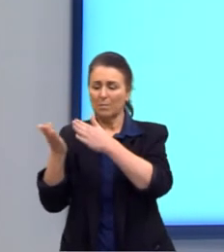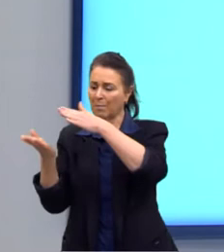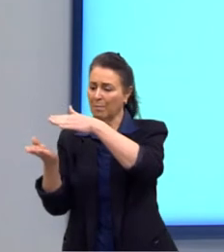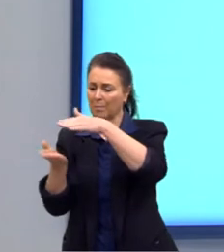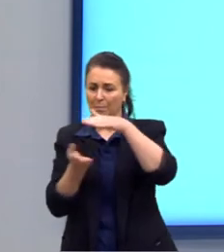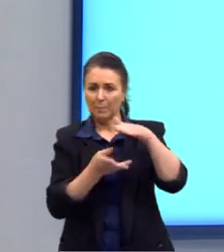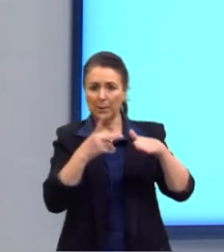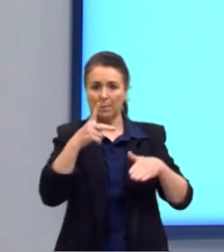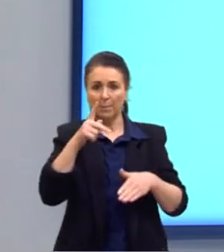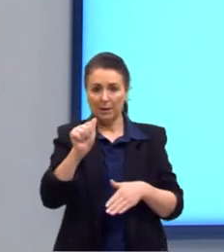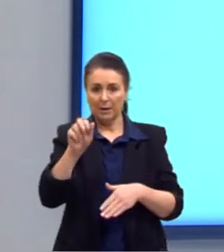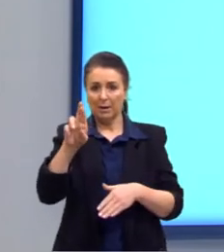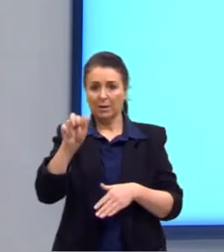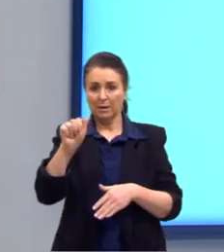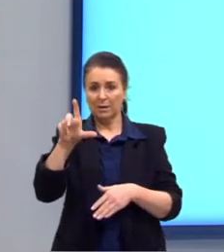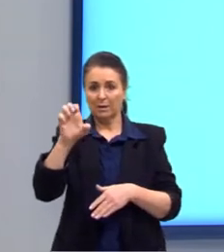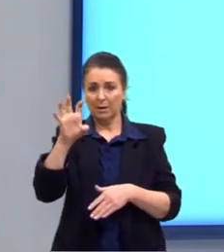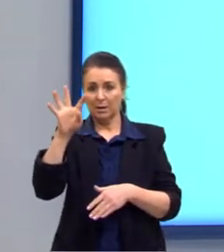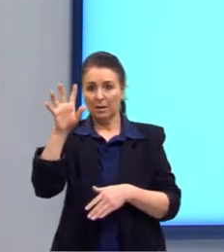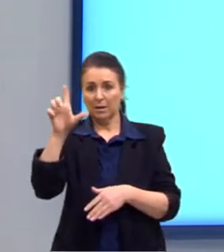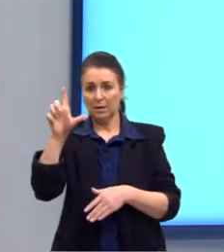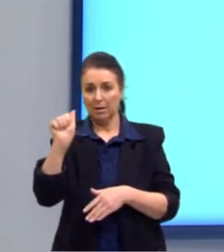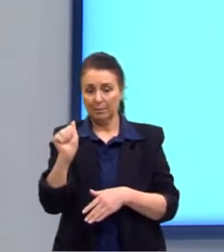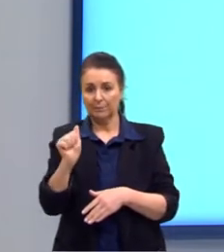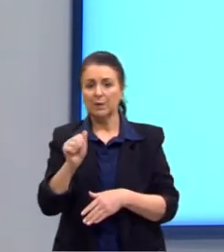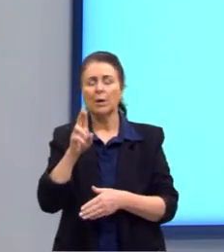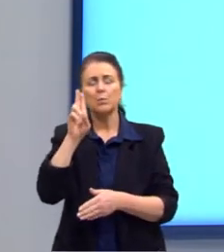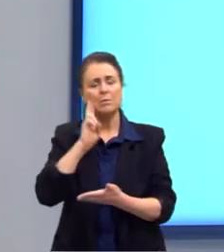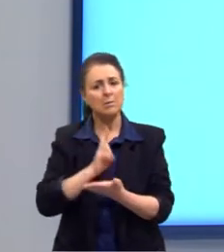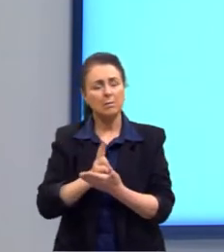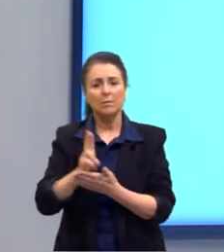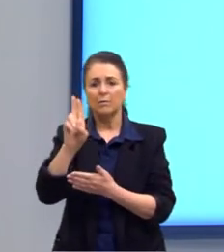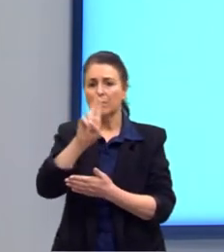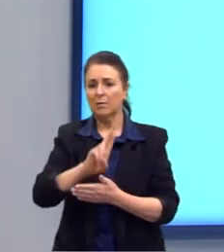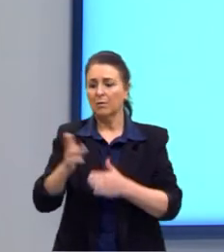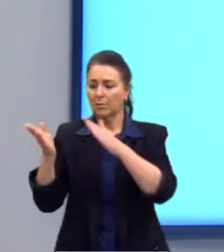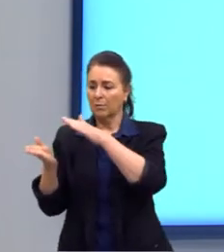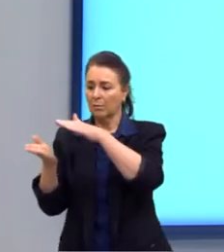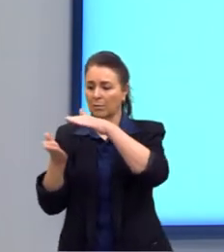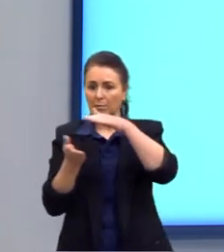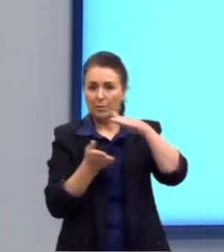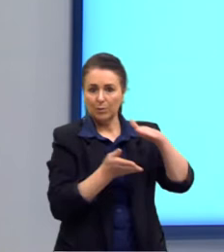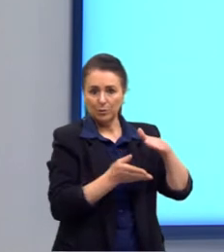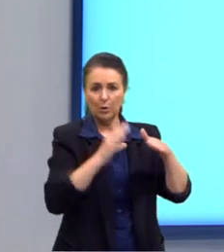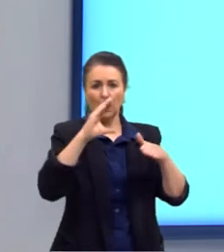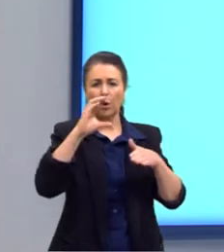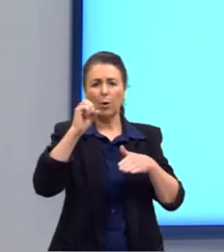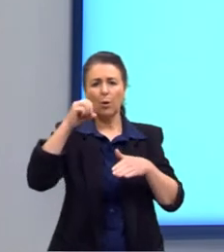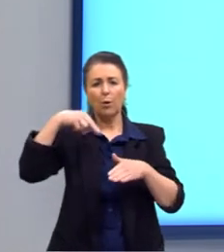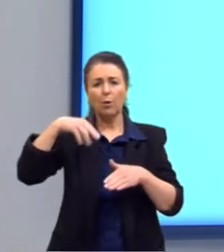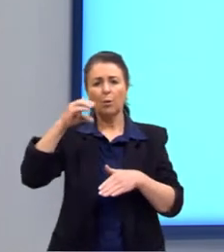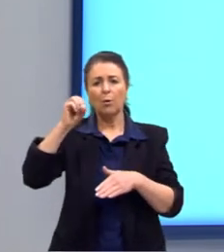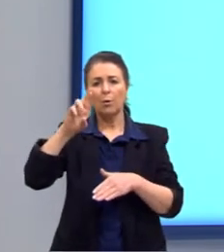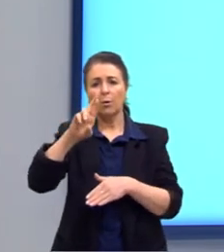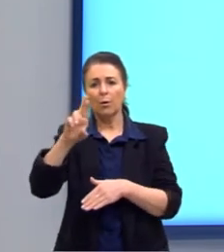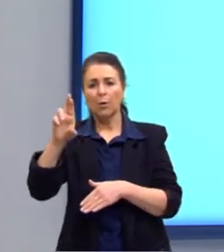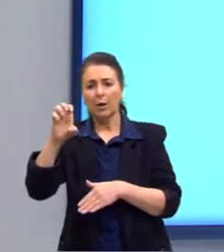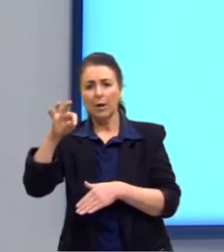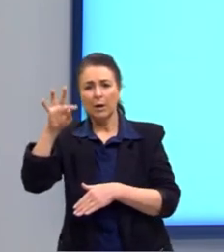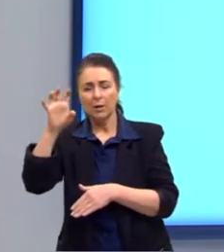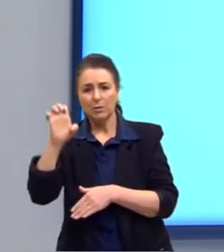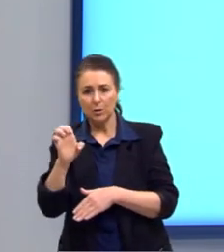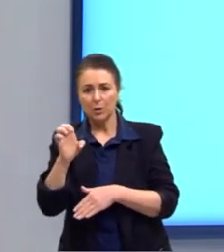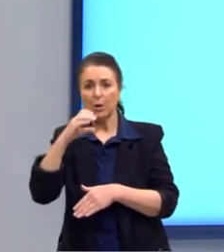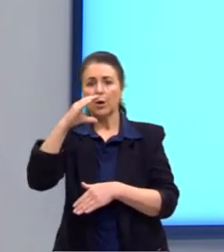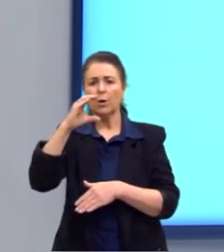utilizar aqueles nomes ali semelhantes. Então, paralelo, concorrente, coincidente. Nós já